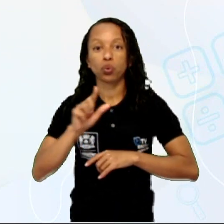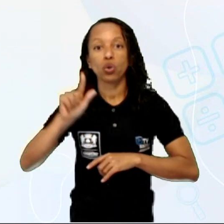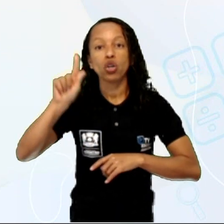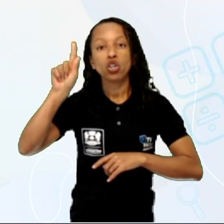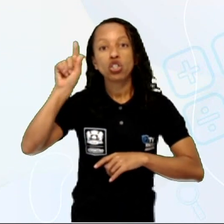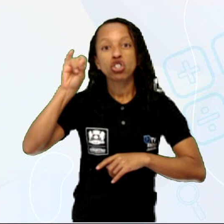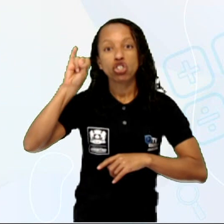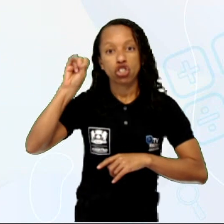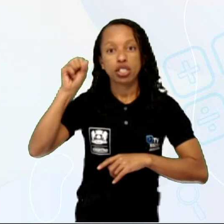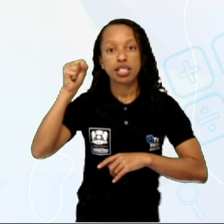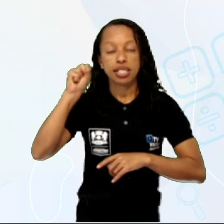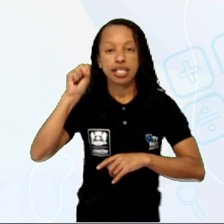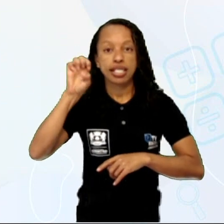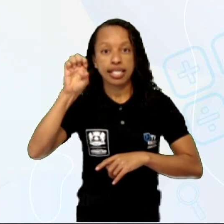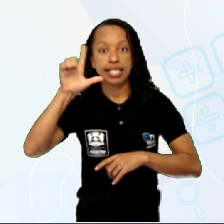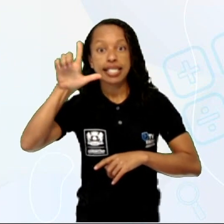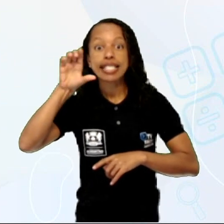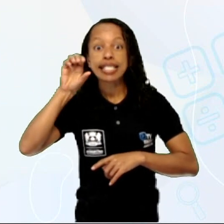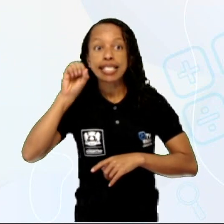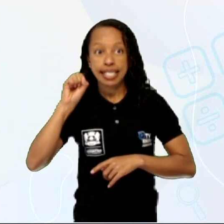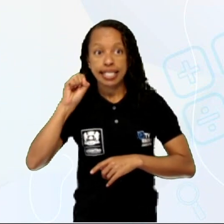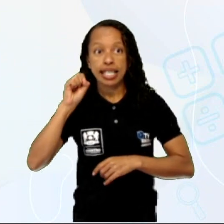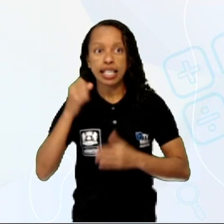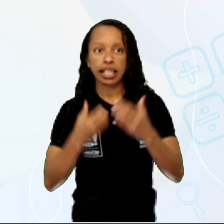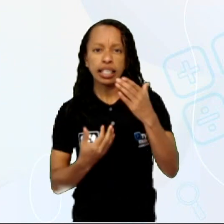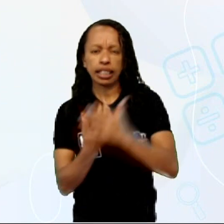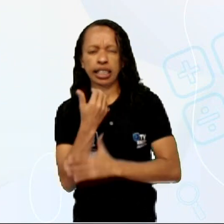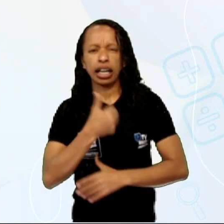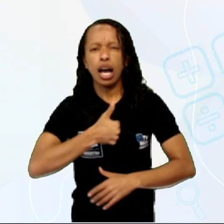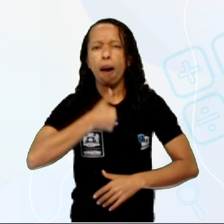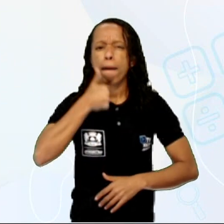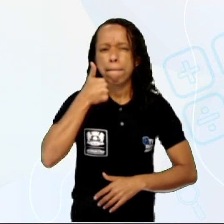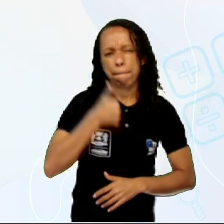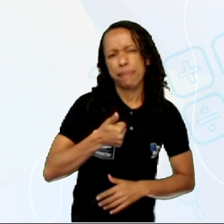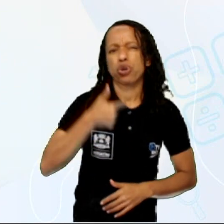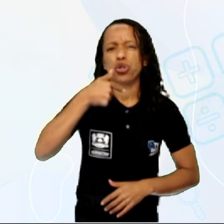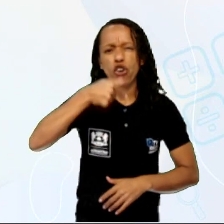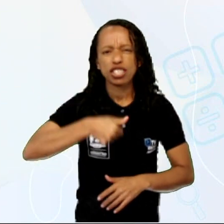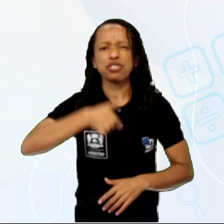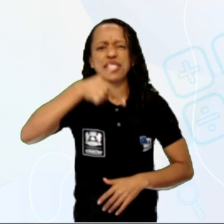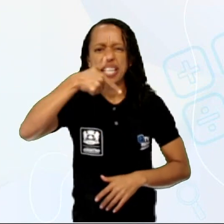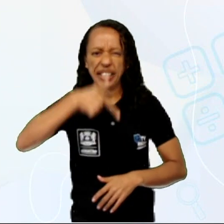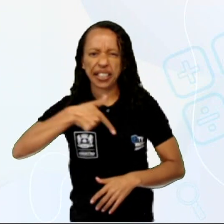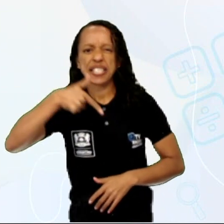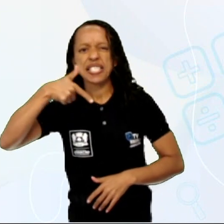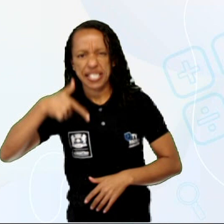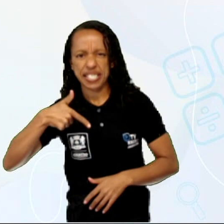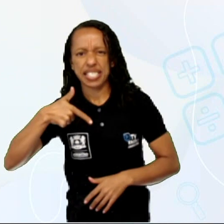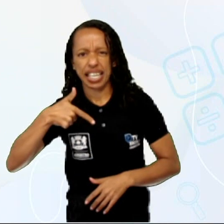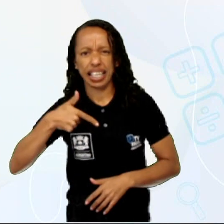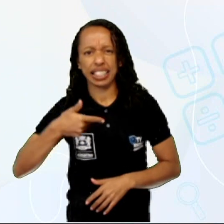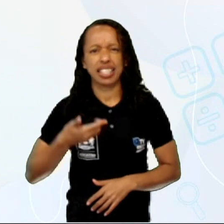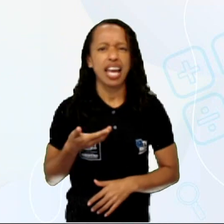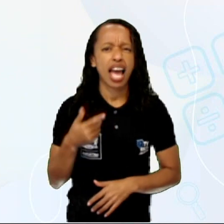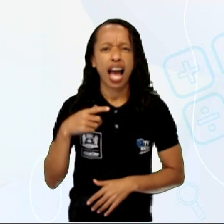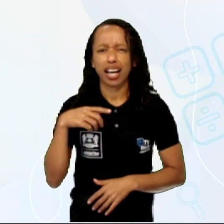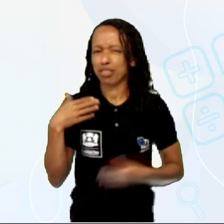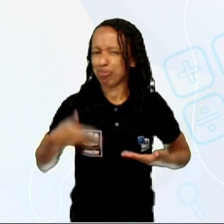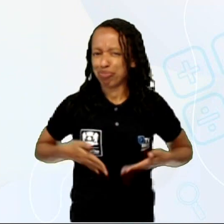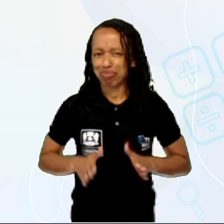Esse edifício, ele foi criado lá em 1977. A gente não era nem nascido ainda.